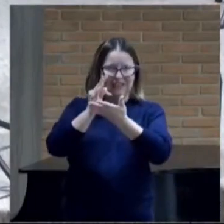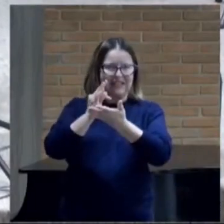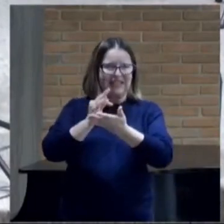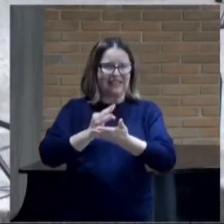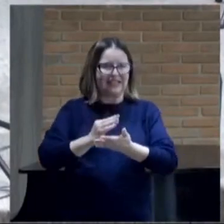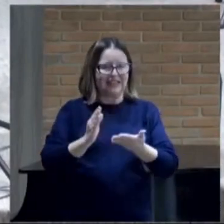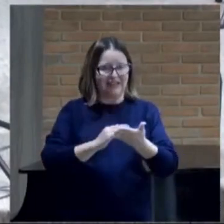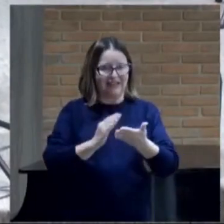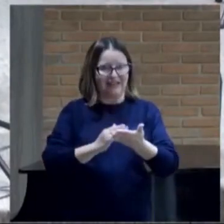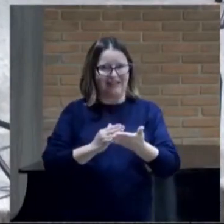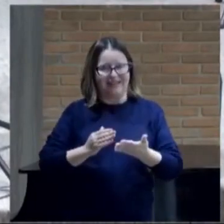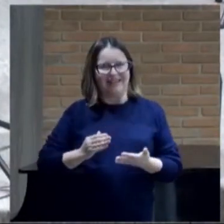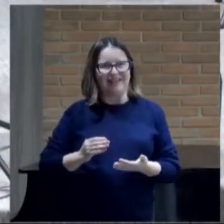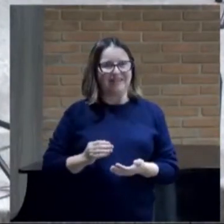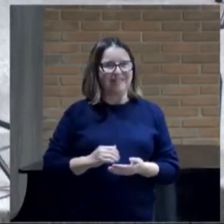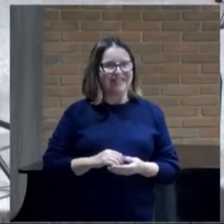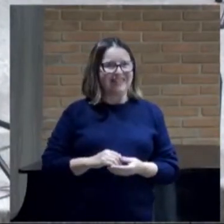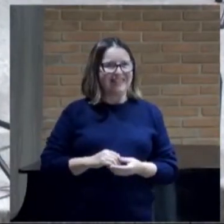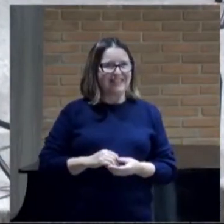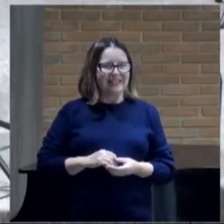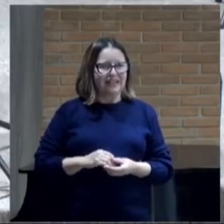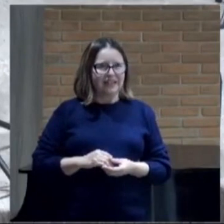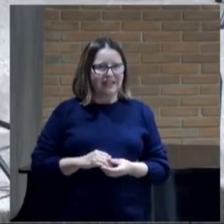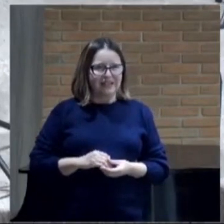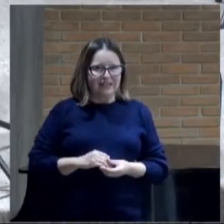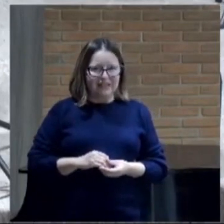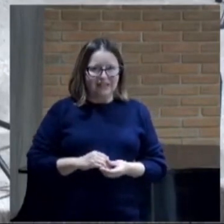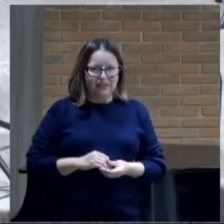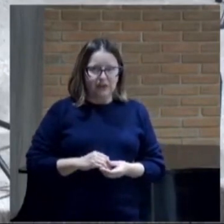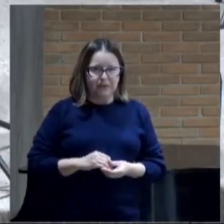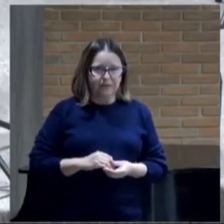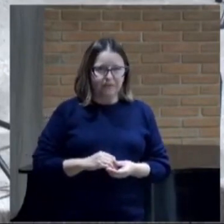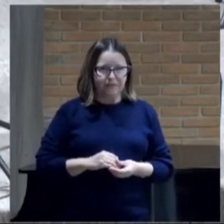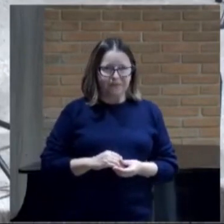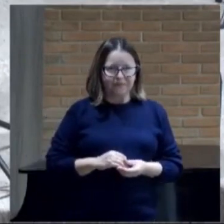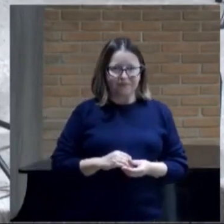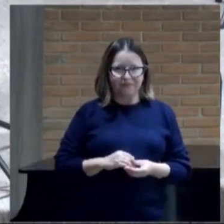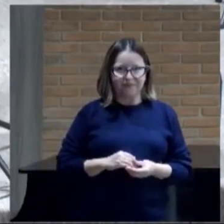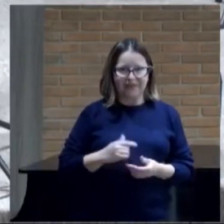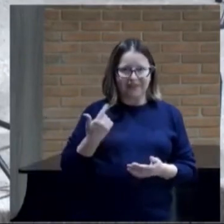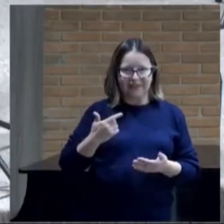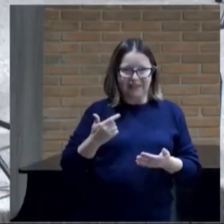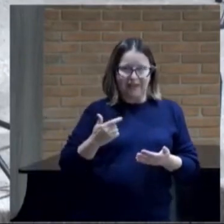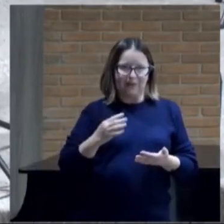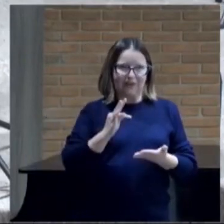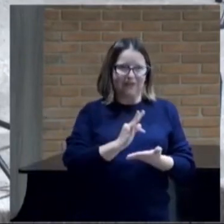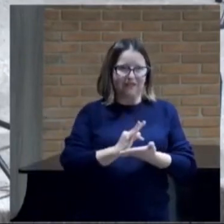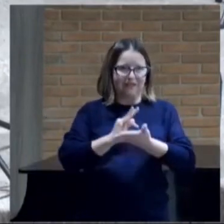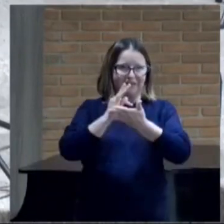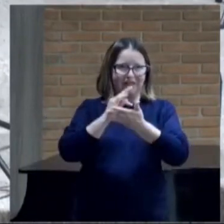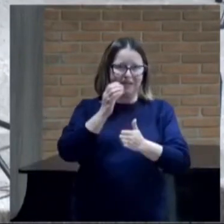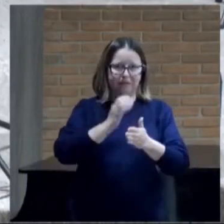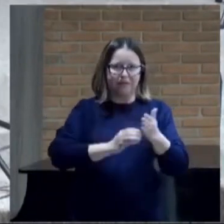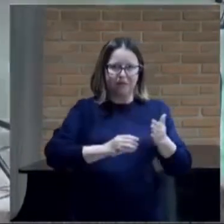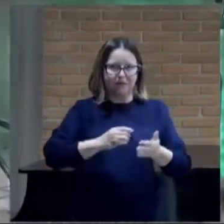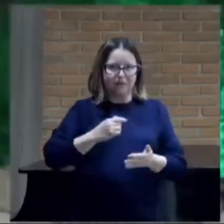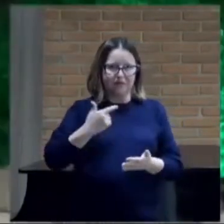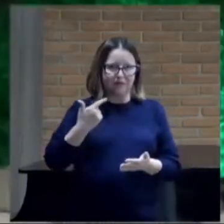houver testamento agora não vamos aqui para a segunda Tessalonicenses 2